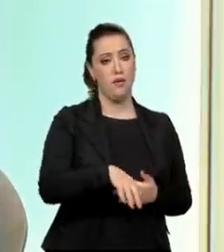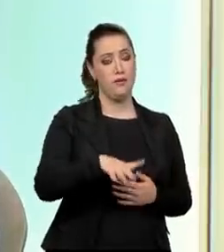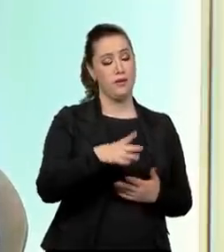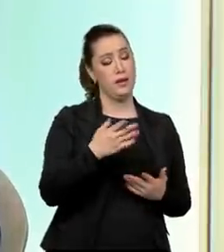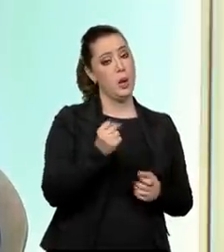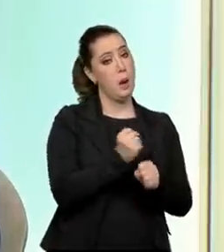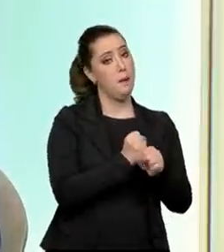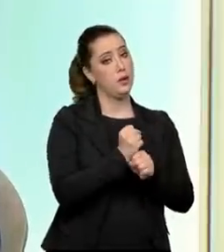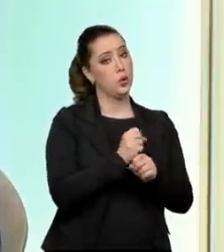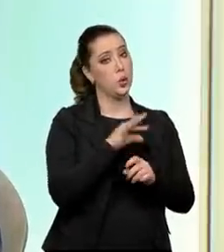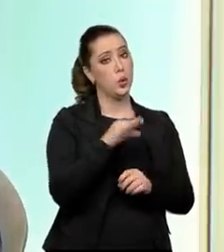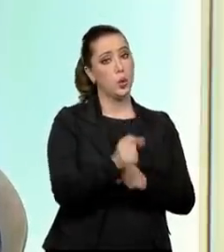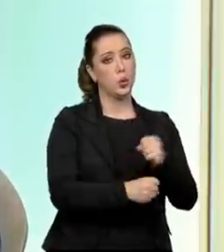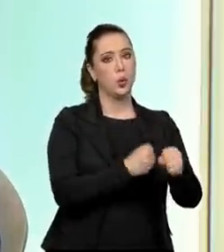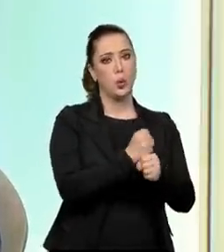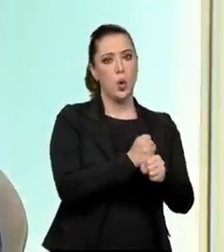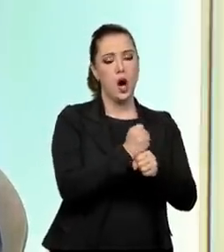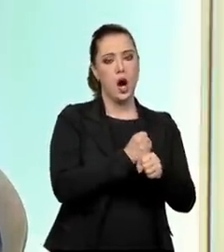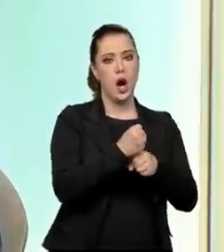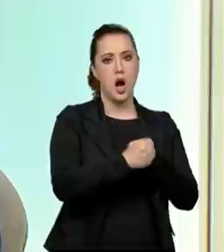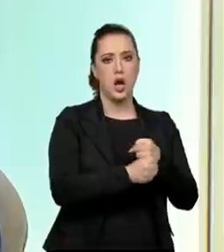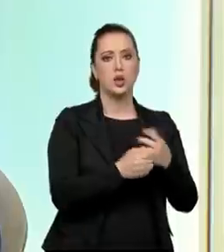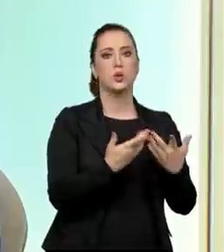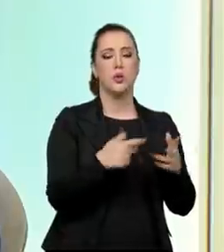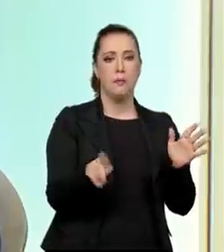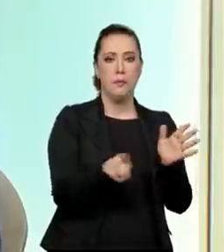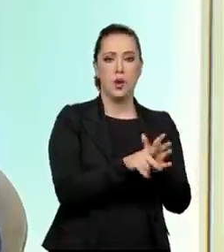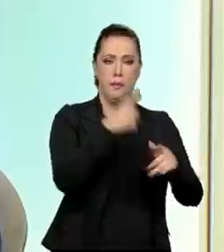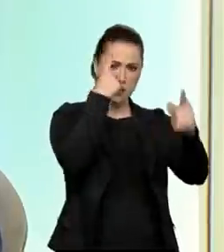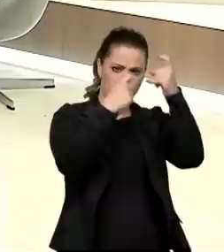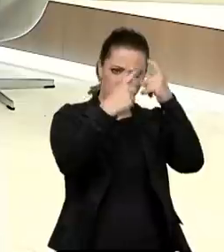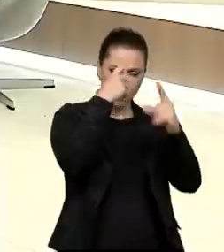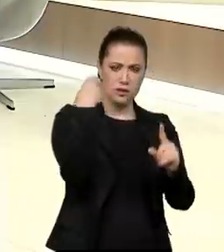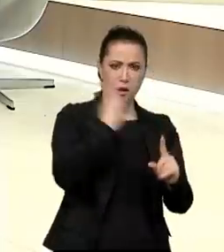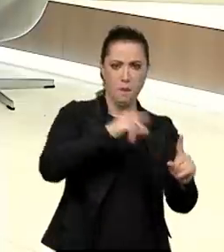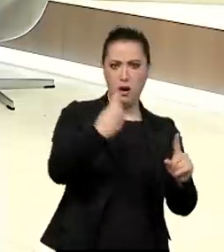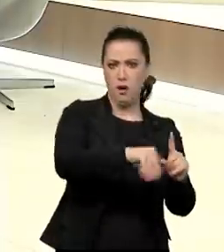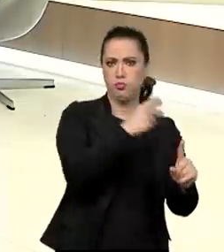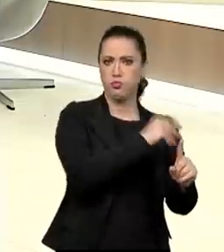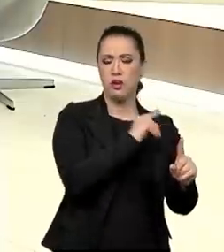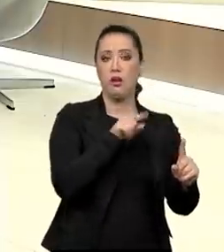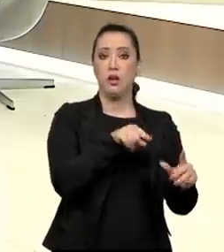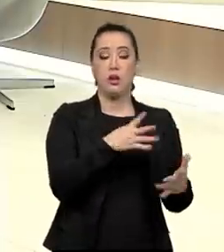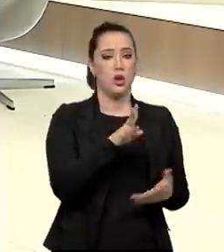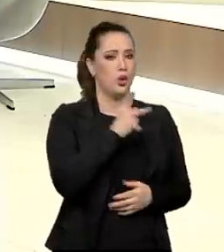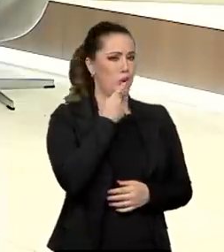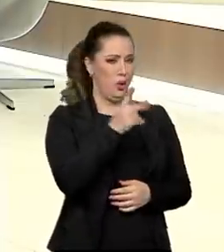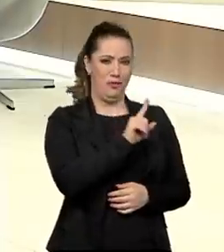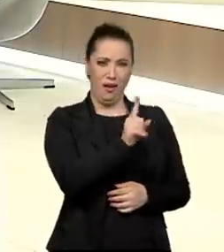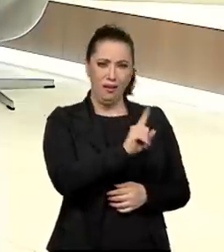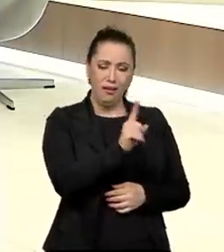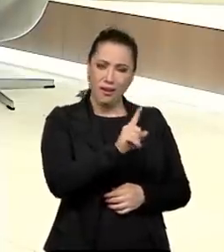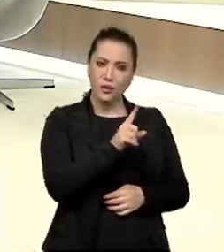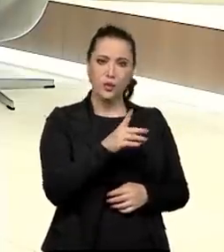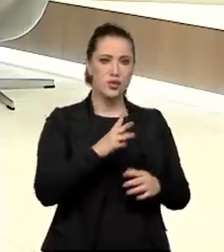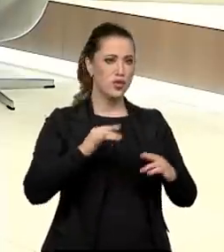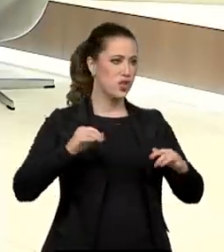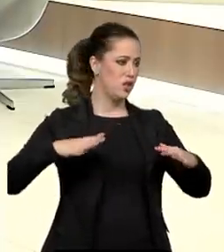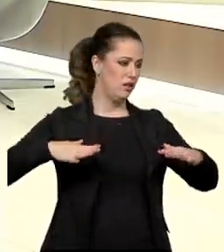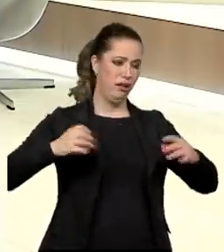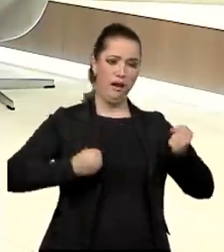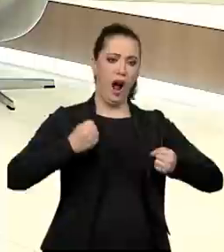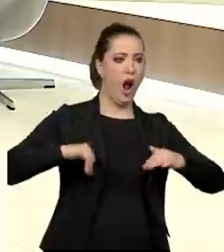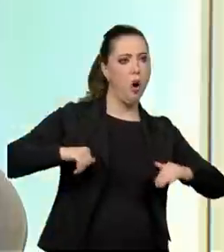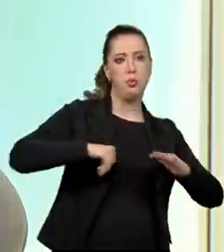ano decorrentes de violência, de agressões. Não estou falando nem acidente de trânsito, nem acidente doméstico, né?